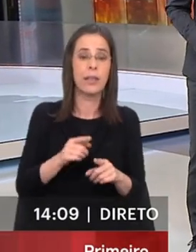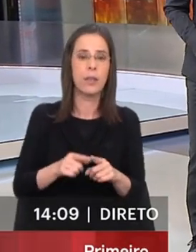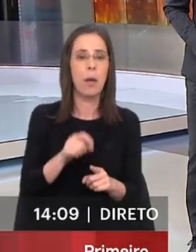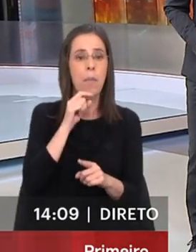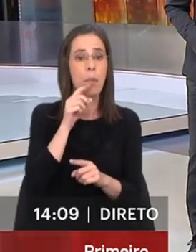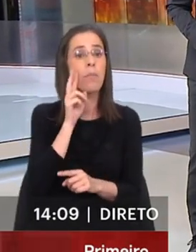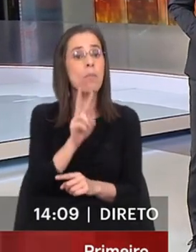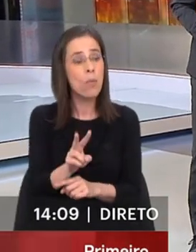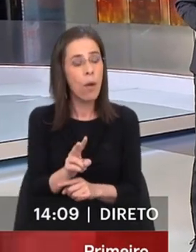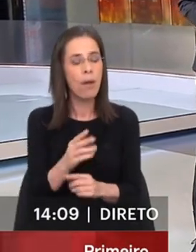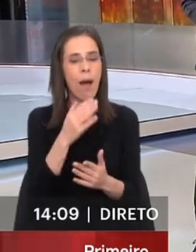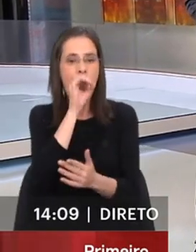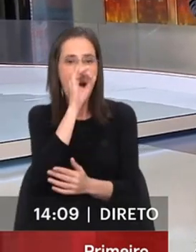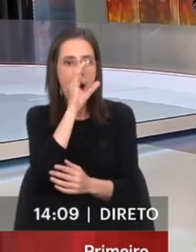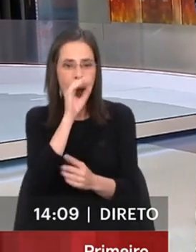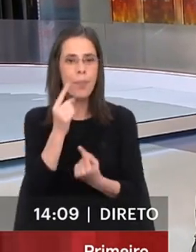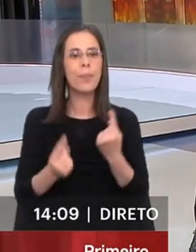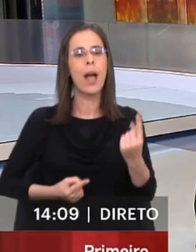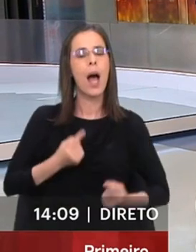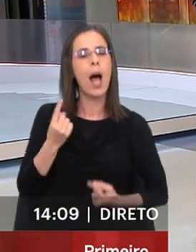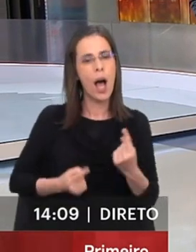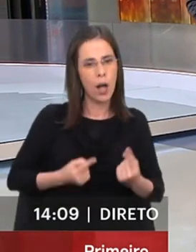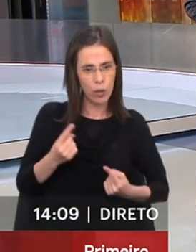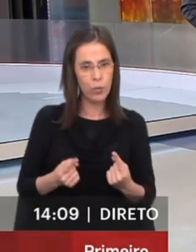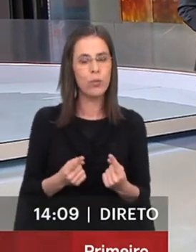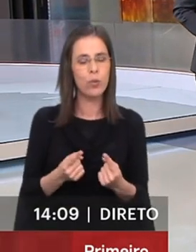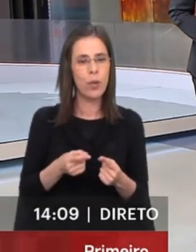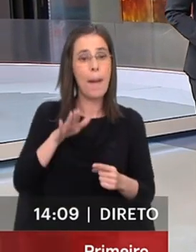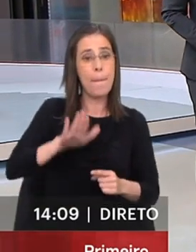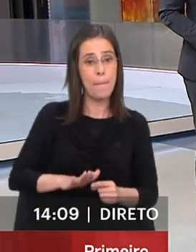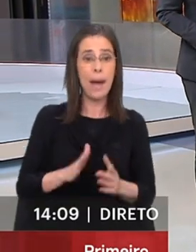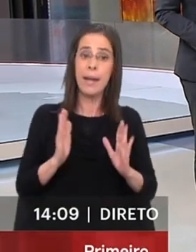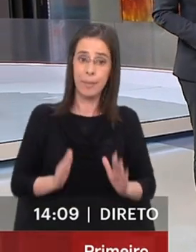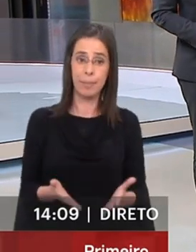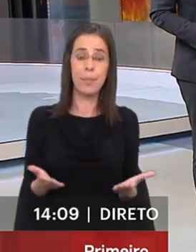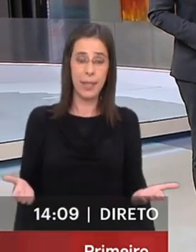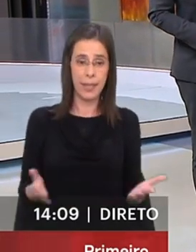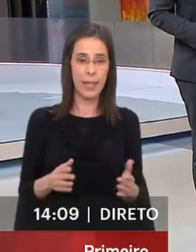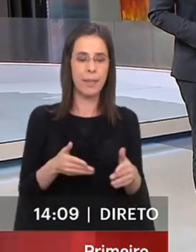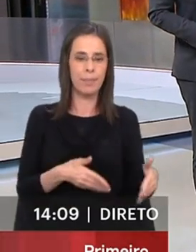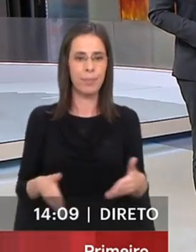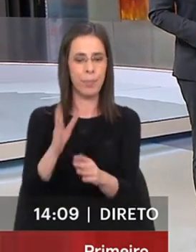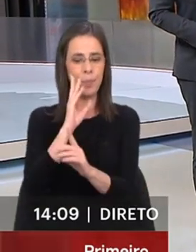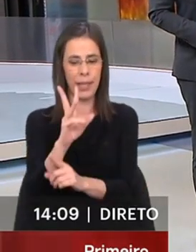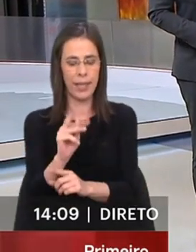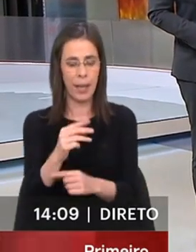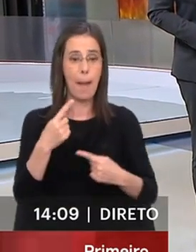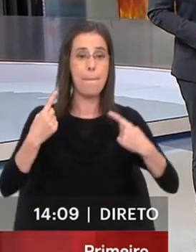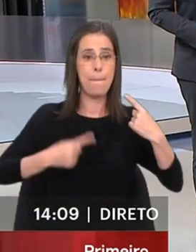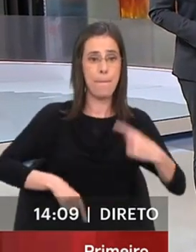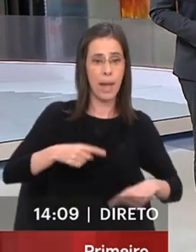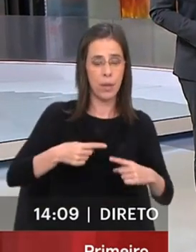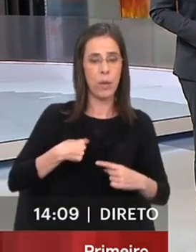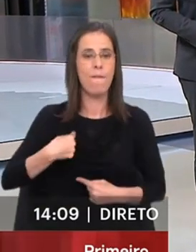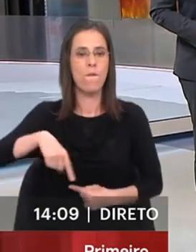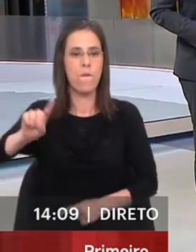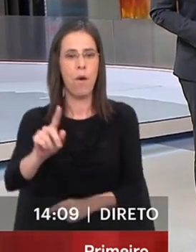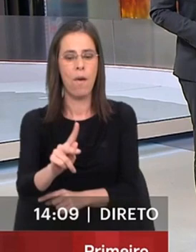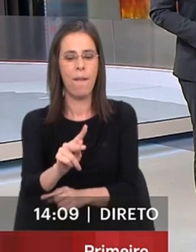pode encontrar, damos-lhe a conhecer alguns pontos de paragem obrigatória na Nacional 13 que liga Matosinhos à Valença.